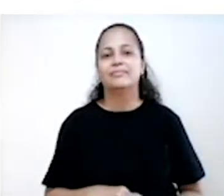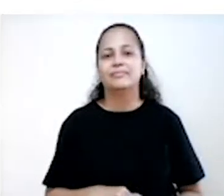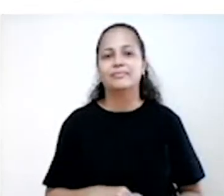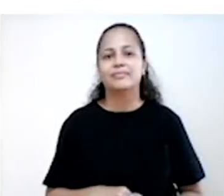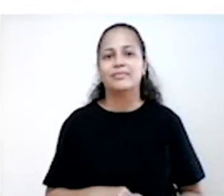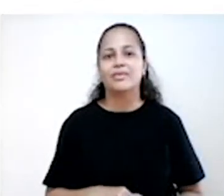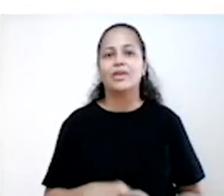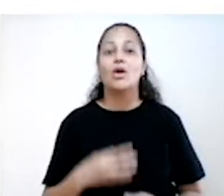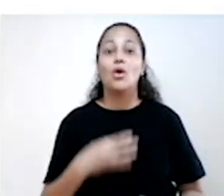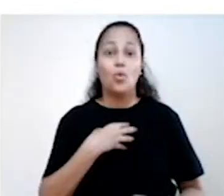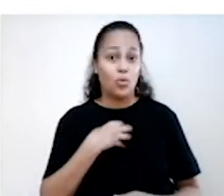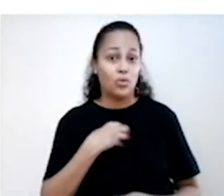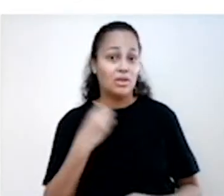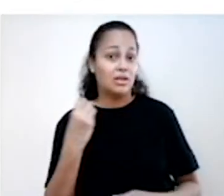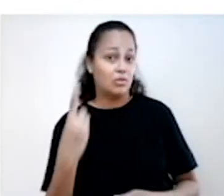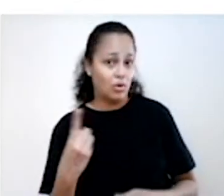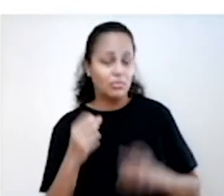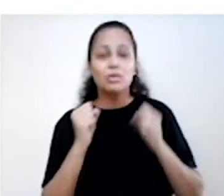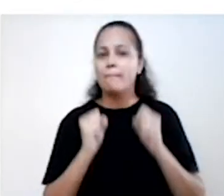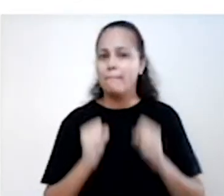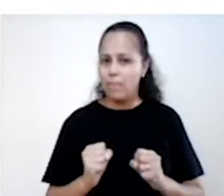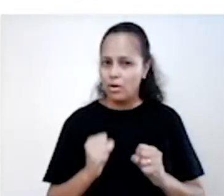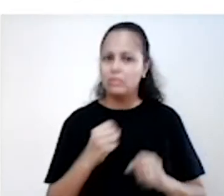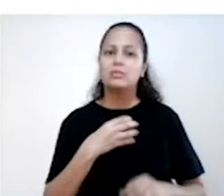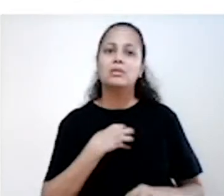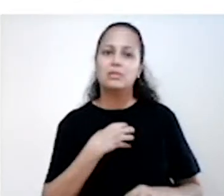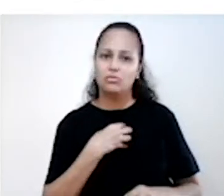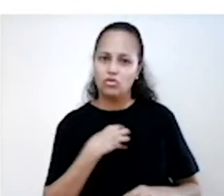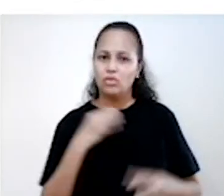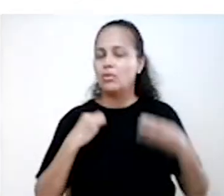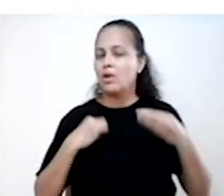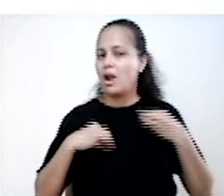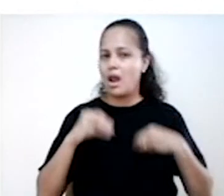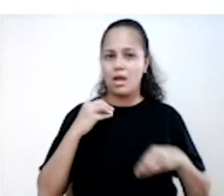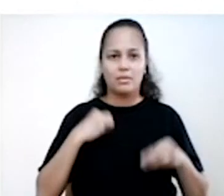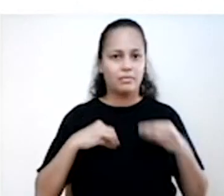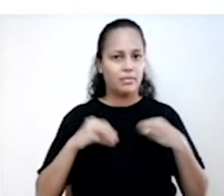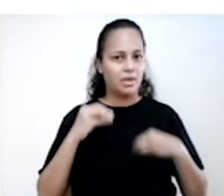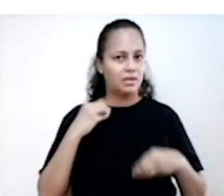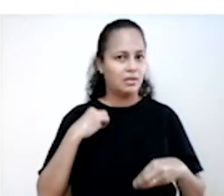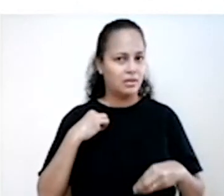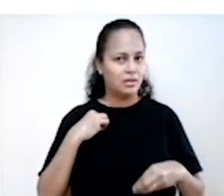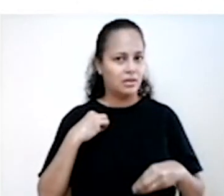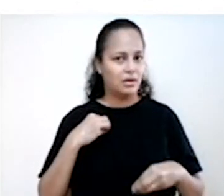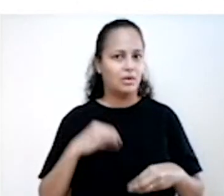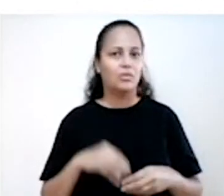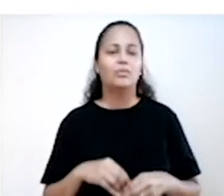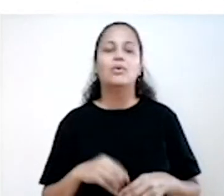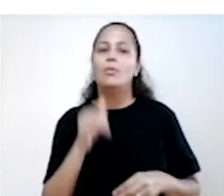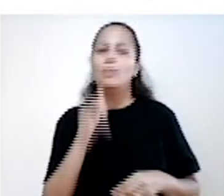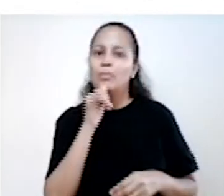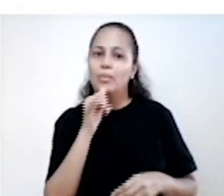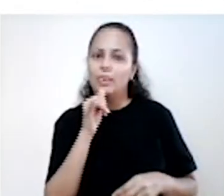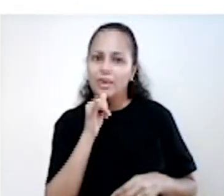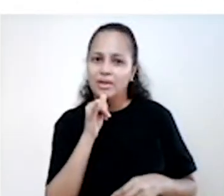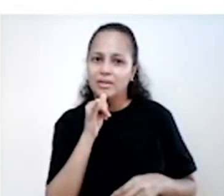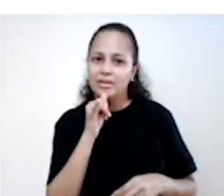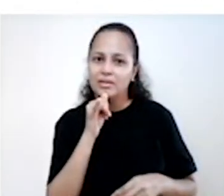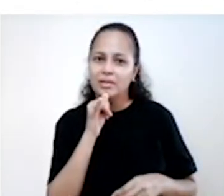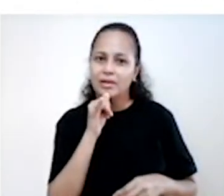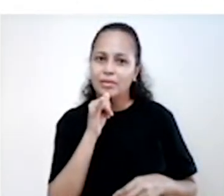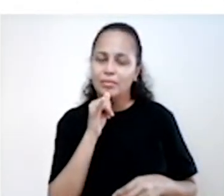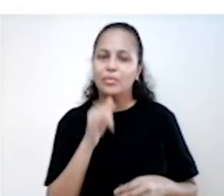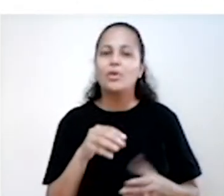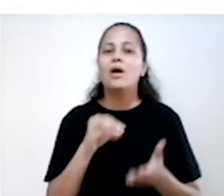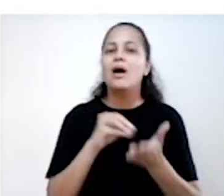Alguns sintomas que podem ser sentidos na depressão Humor deprimido Acentuada diminuição do interesse